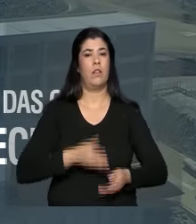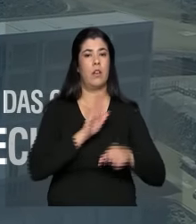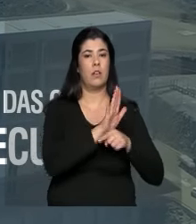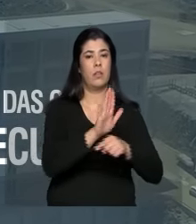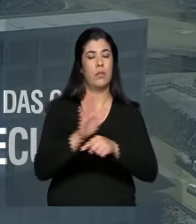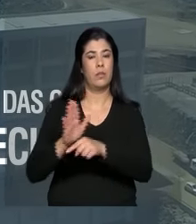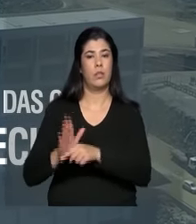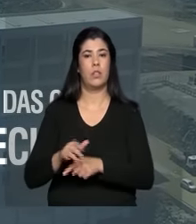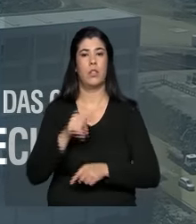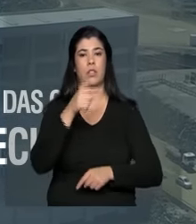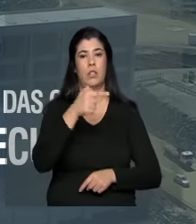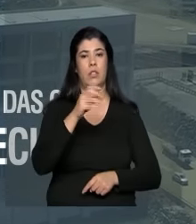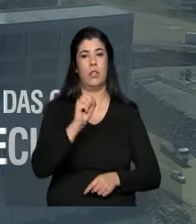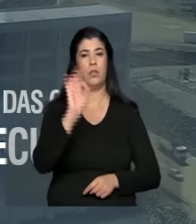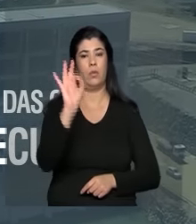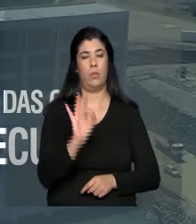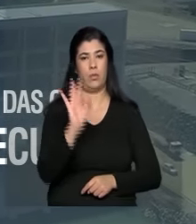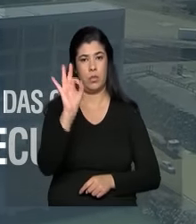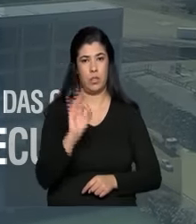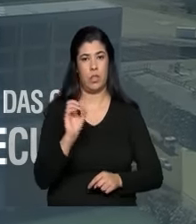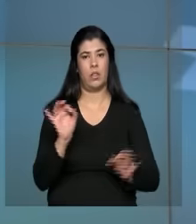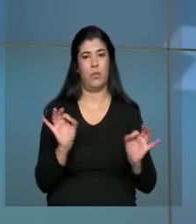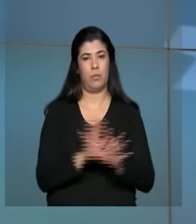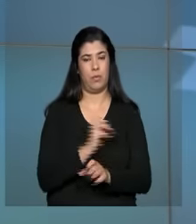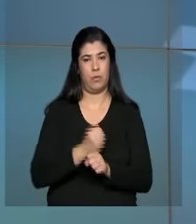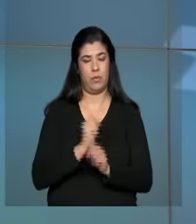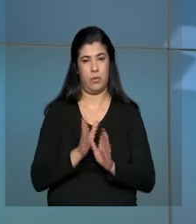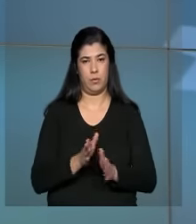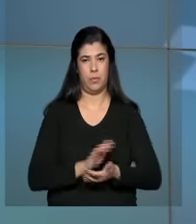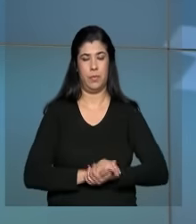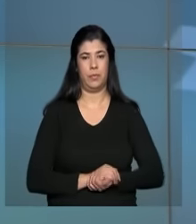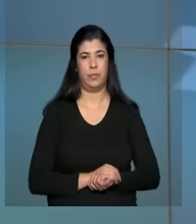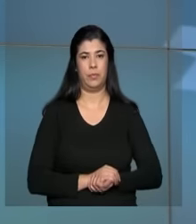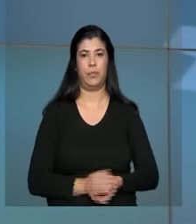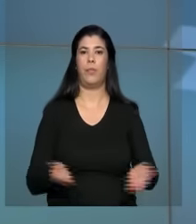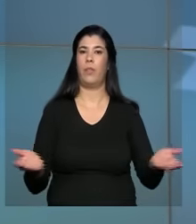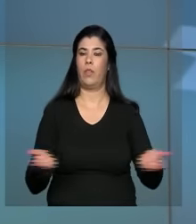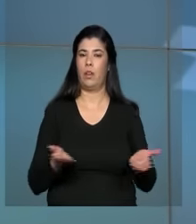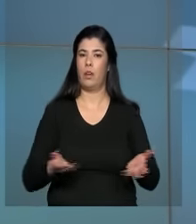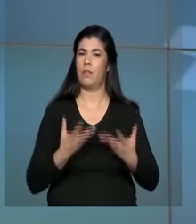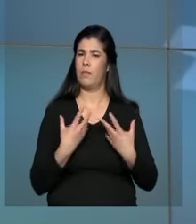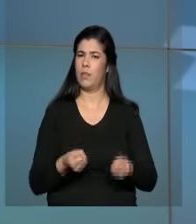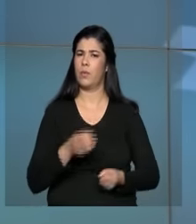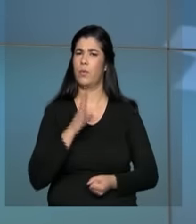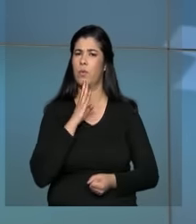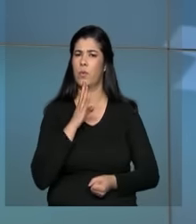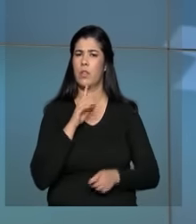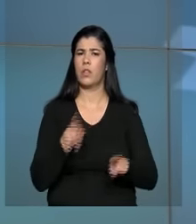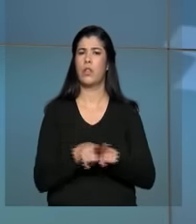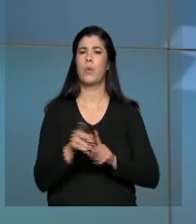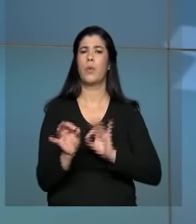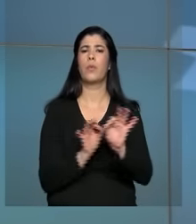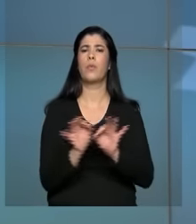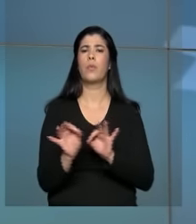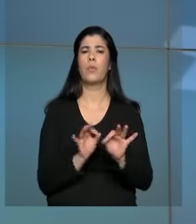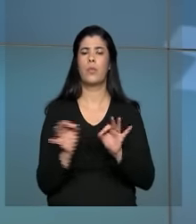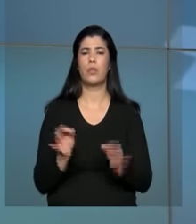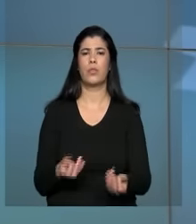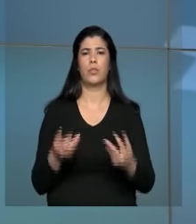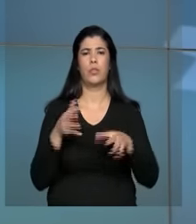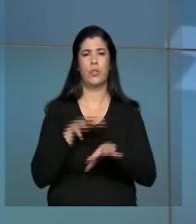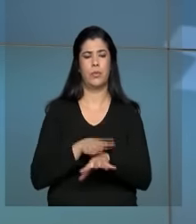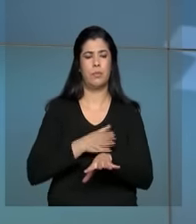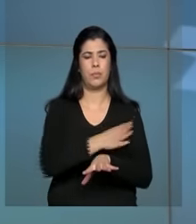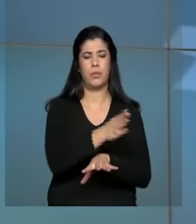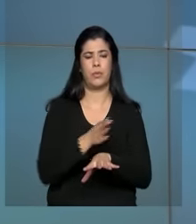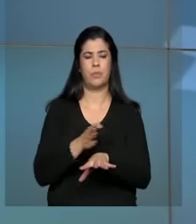78% de execução. E agora nós vamos conhecer um pouco mais do projeto de integração do Rio São